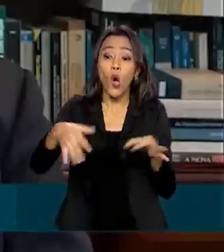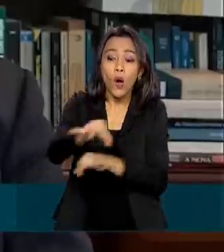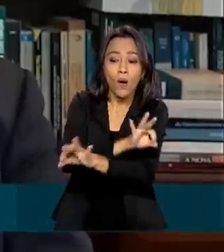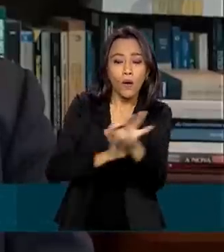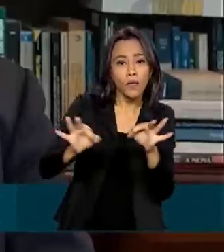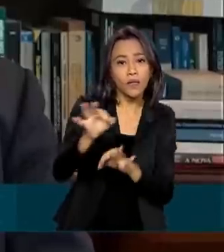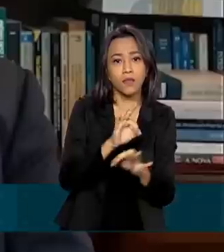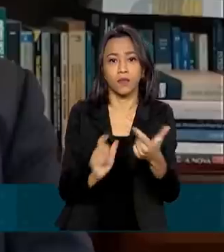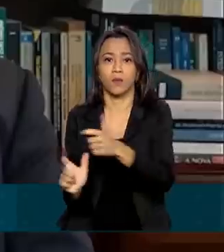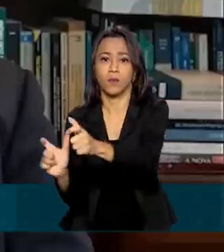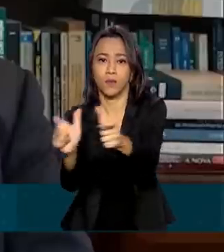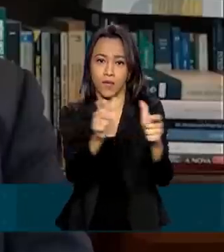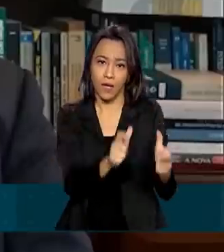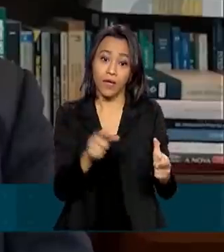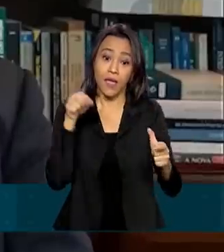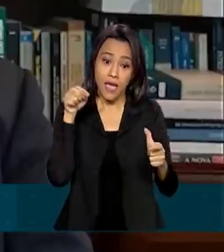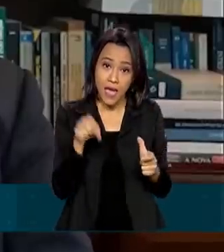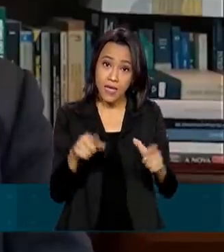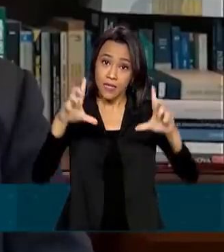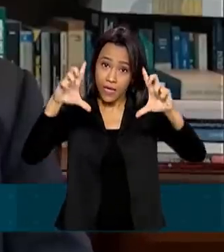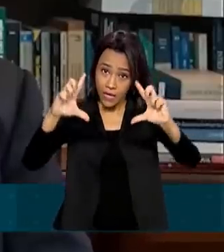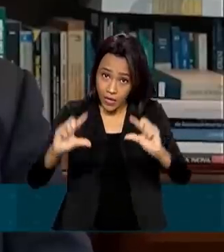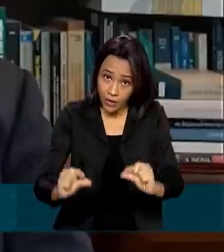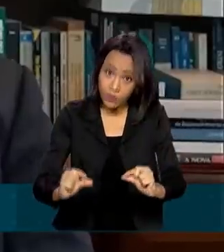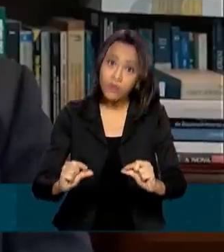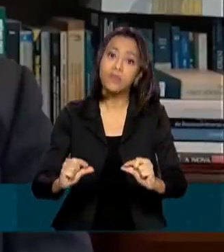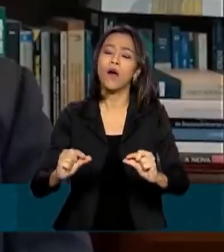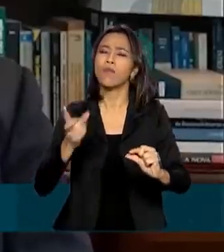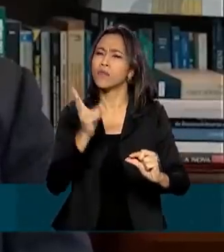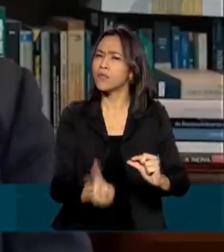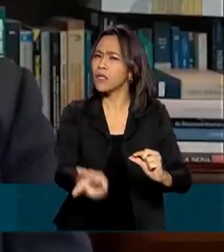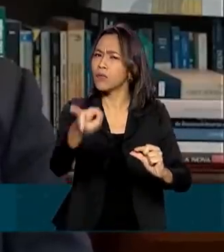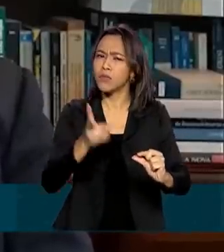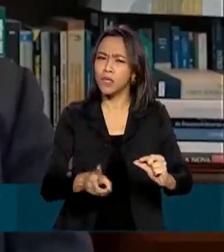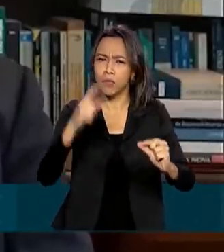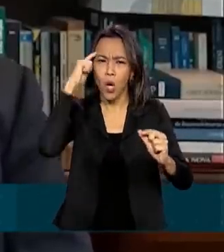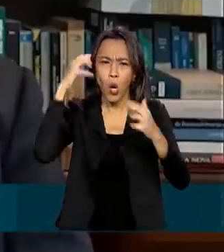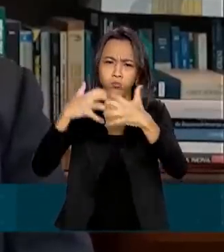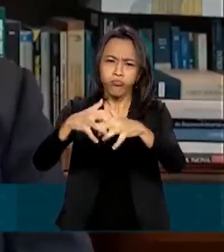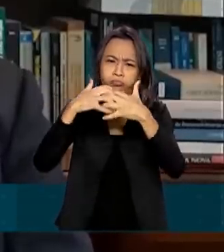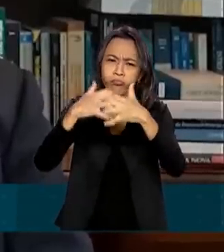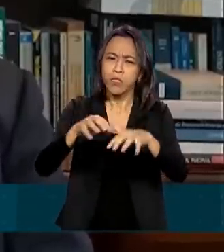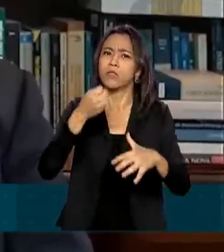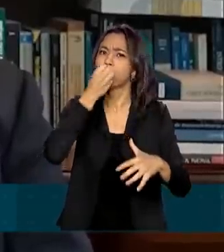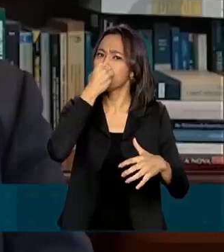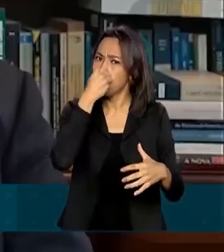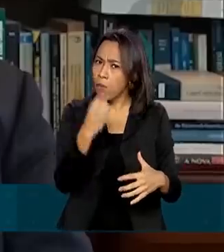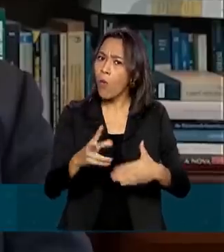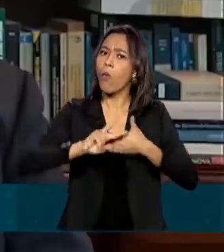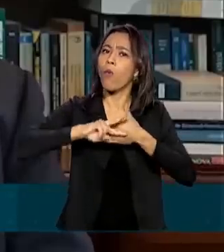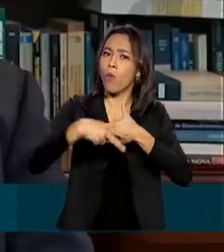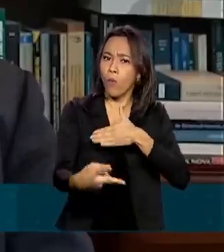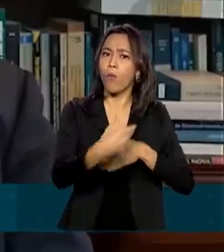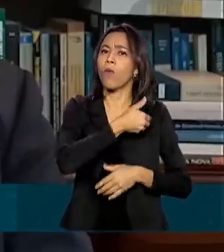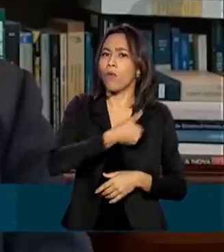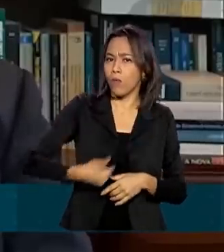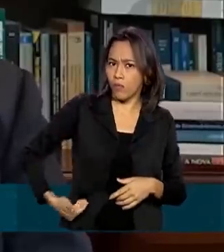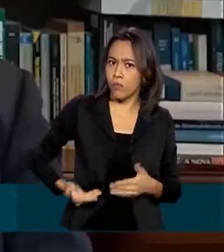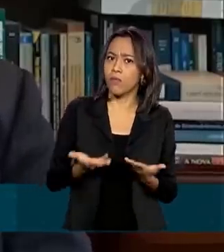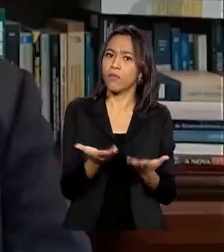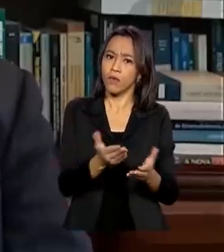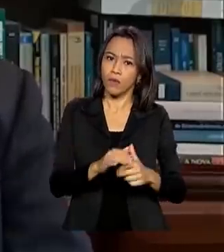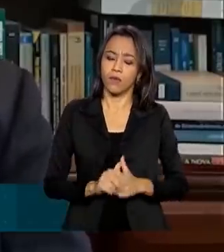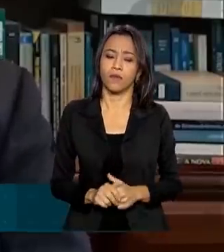economista, essa redução feita de forma permanente vai trazer bons resultados para o governo. Se o